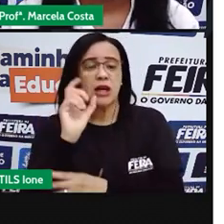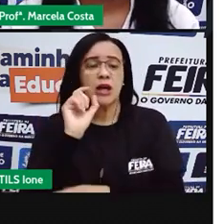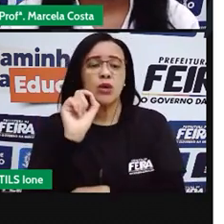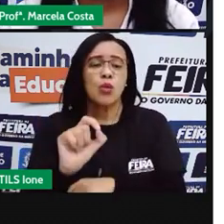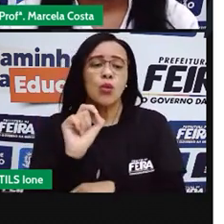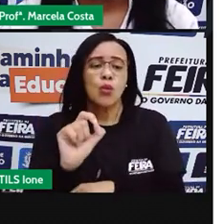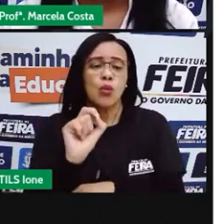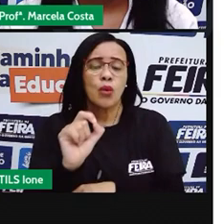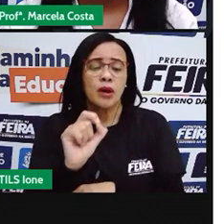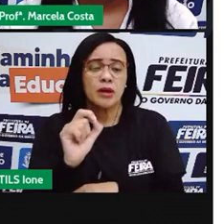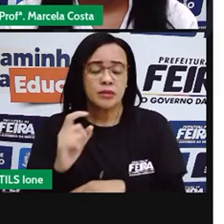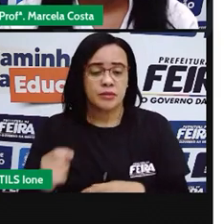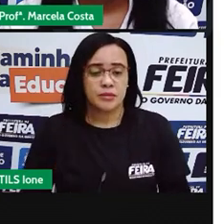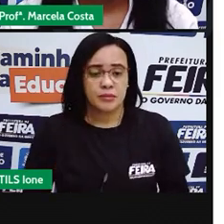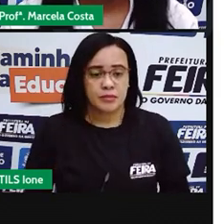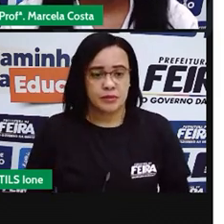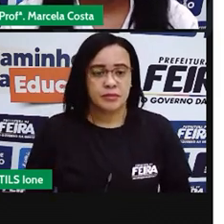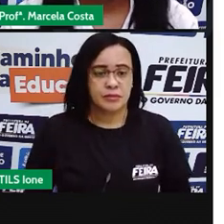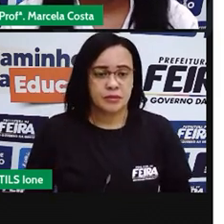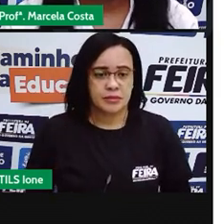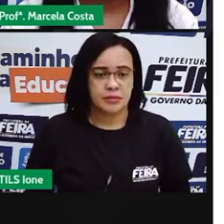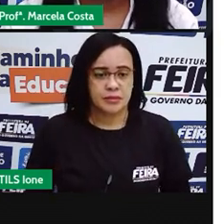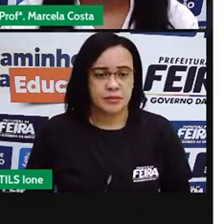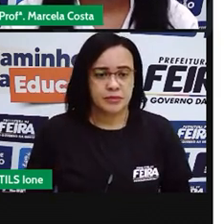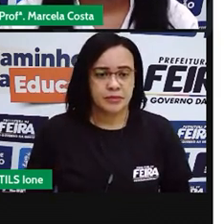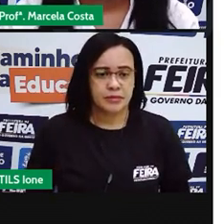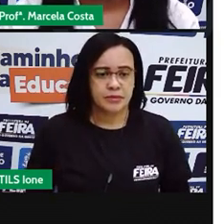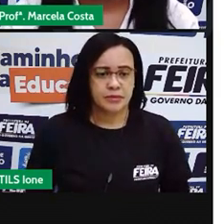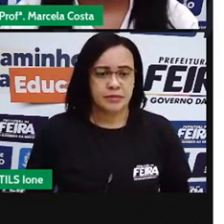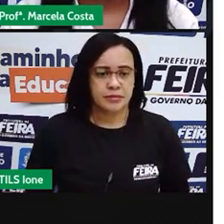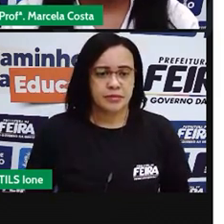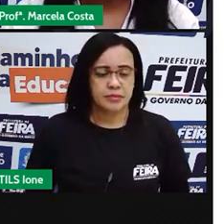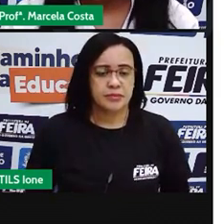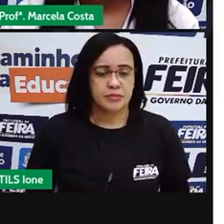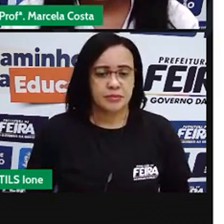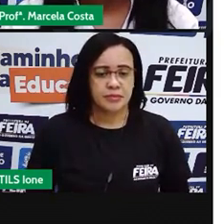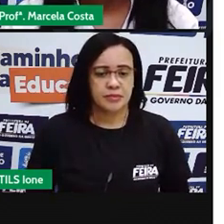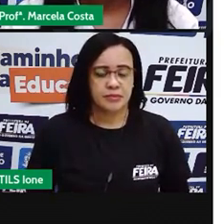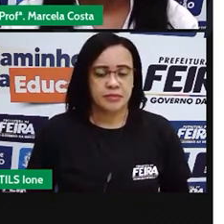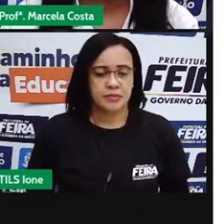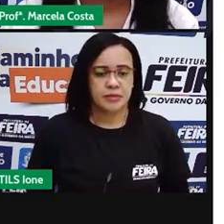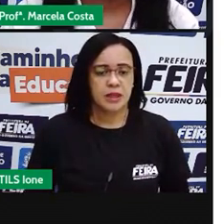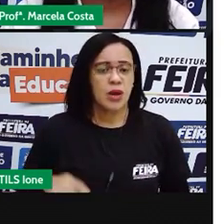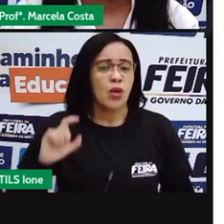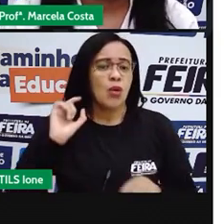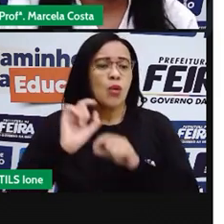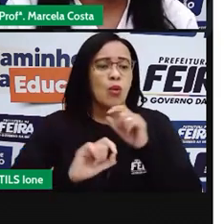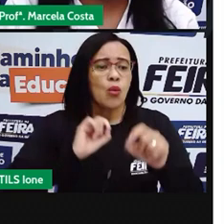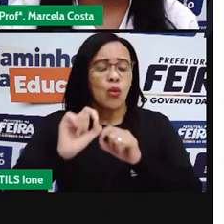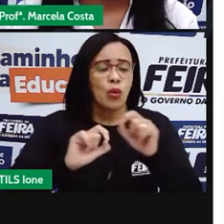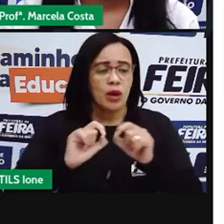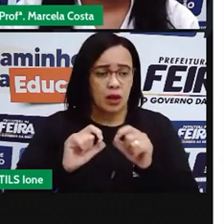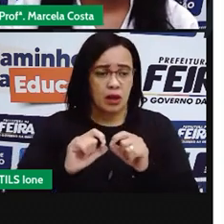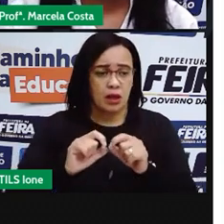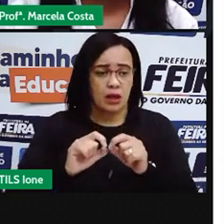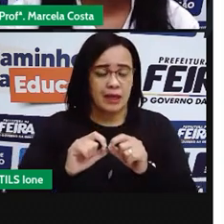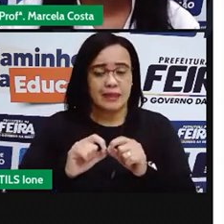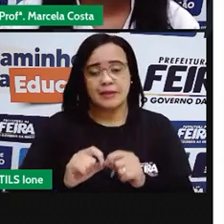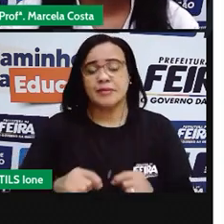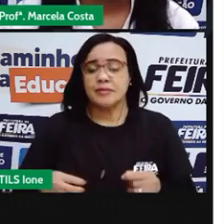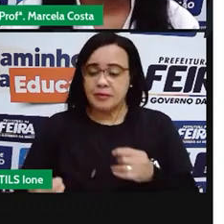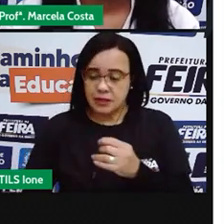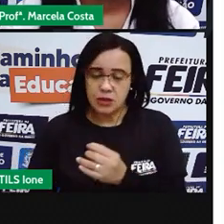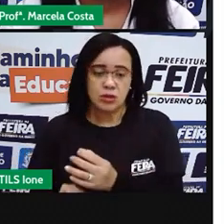padrões científicos que mostram para a gente a